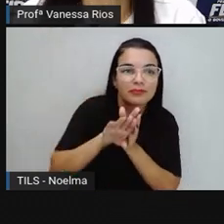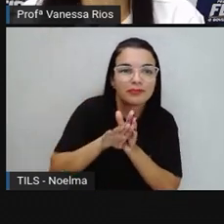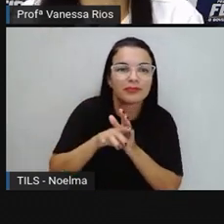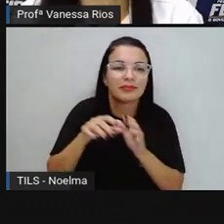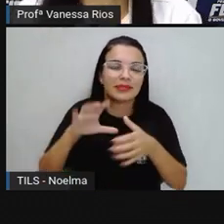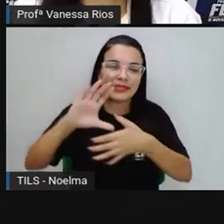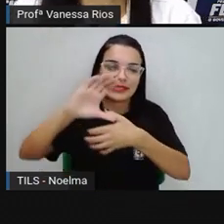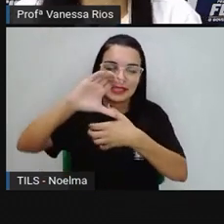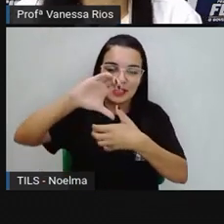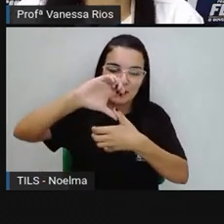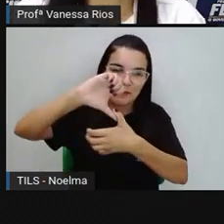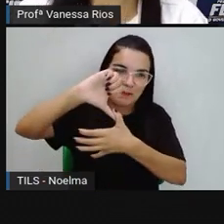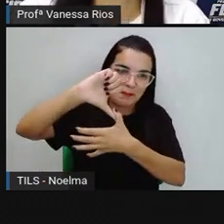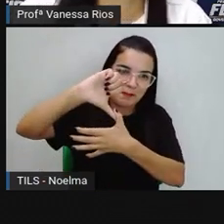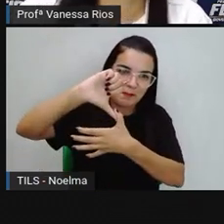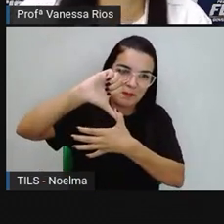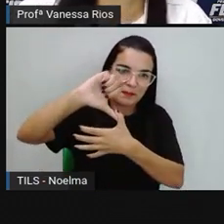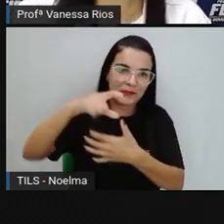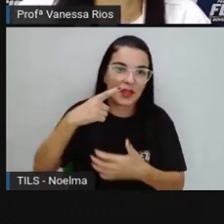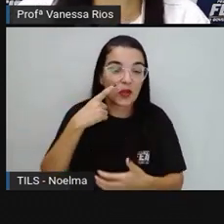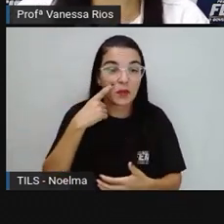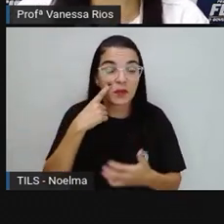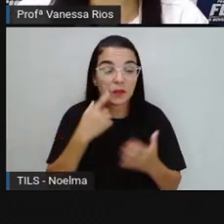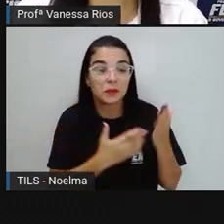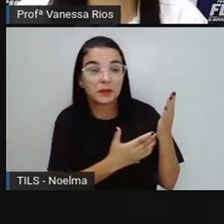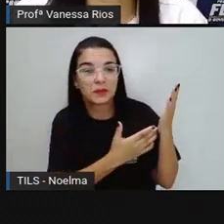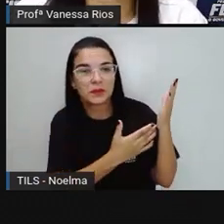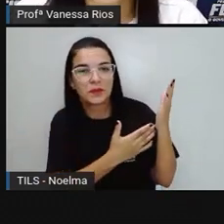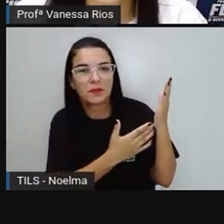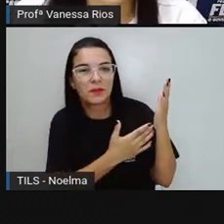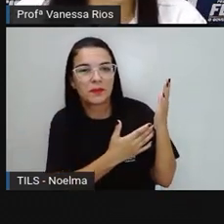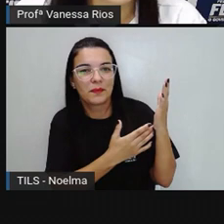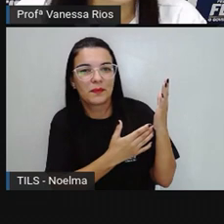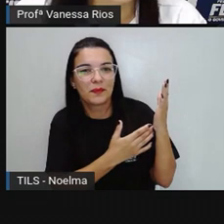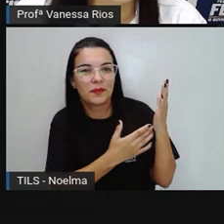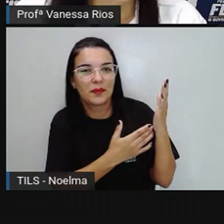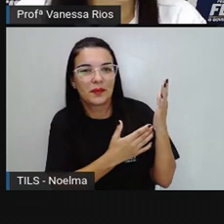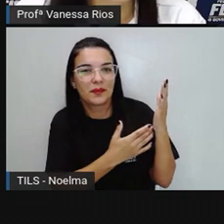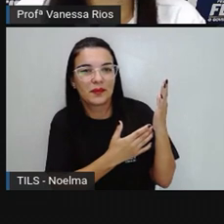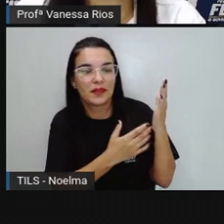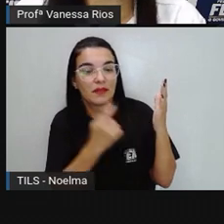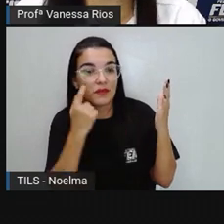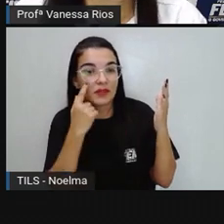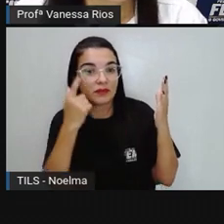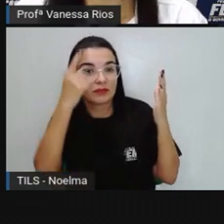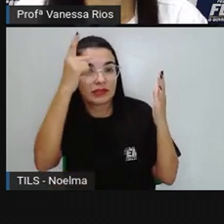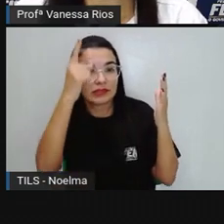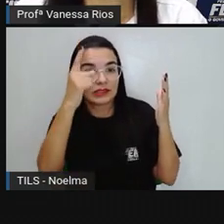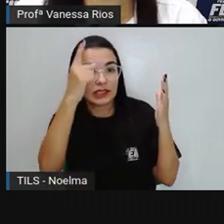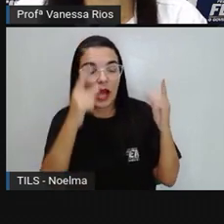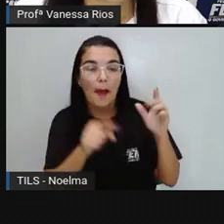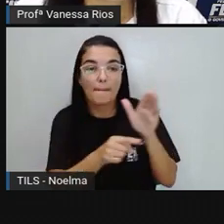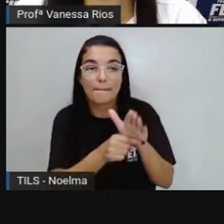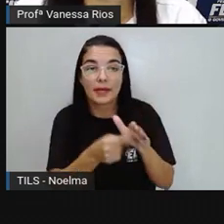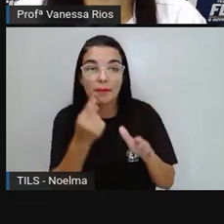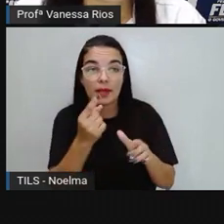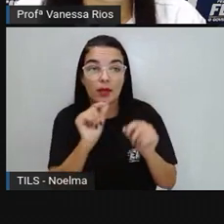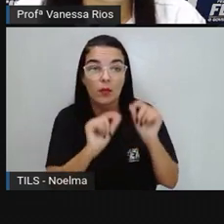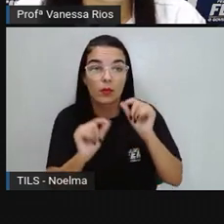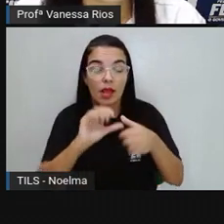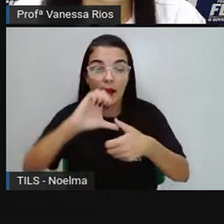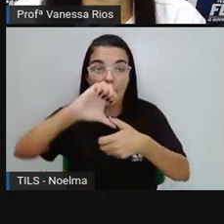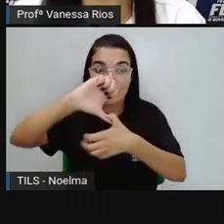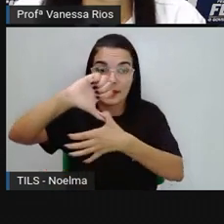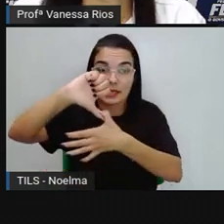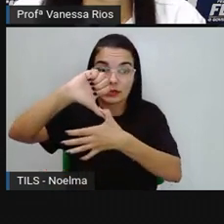América do Sul, que é o que a gente consegue observar na primeira imagem trazida, tá vendo? A imagem da América do